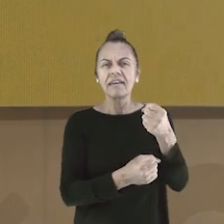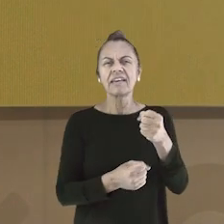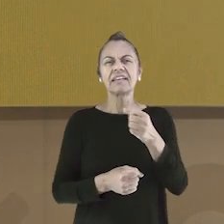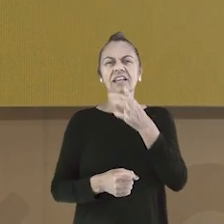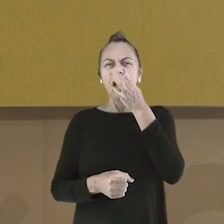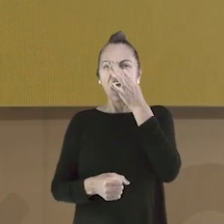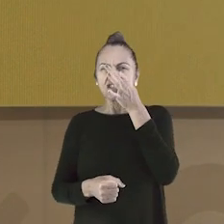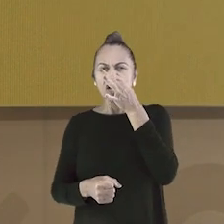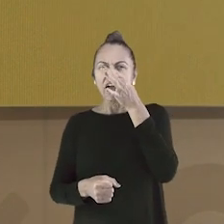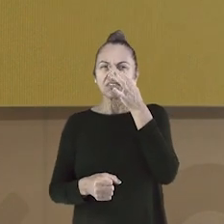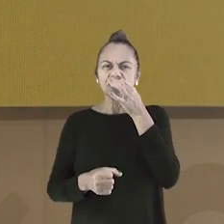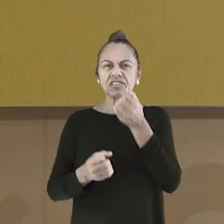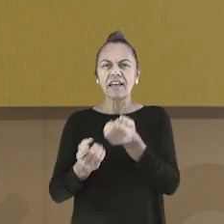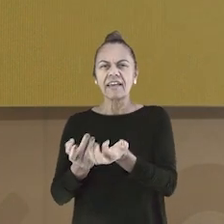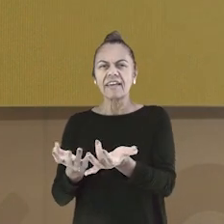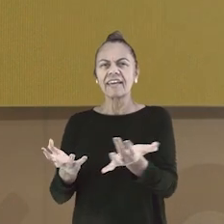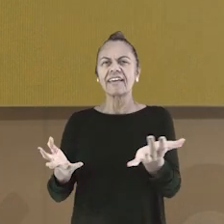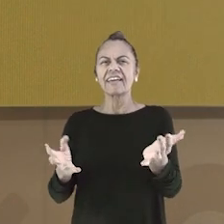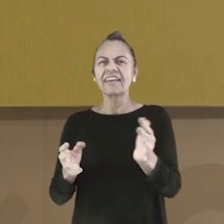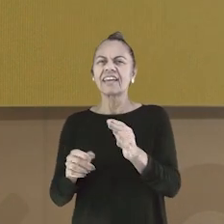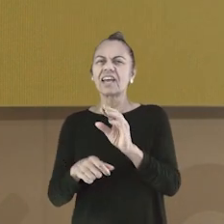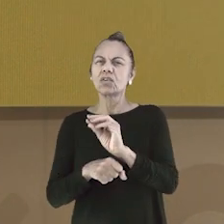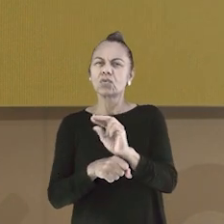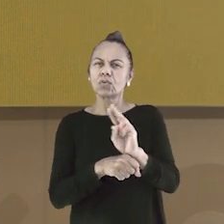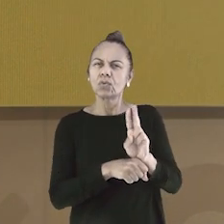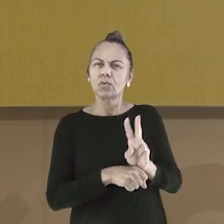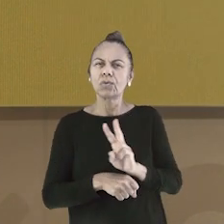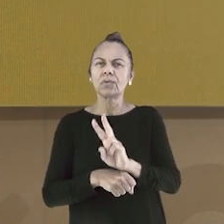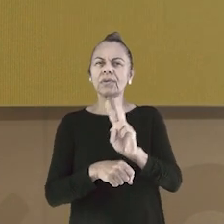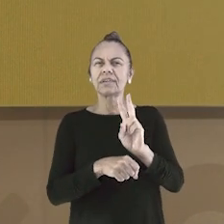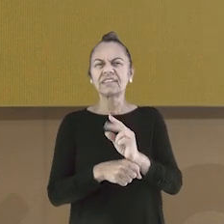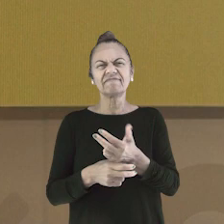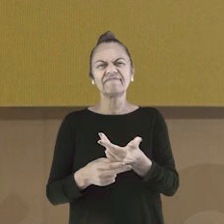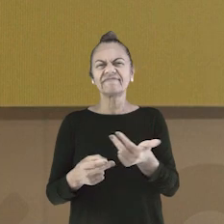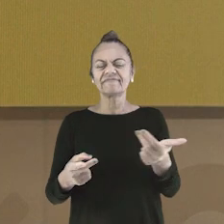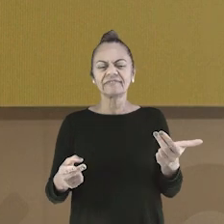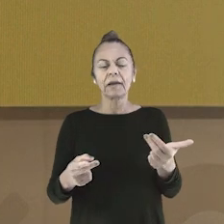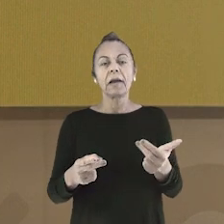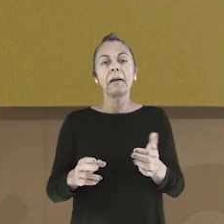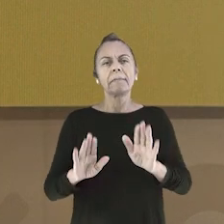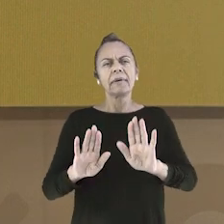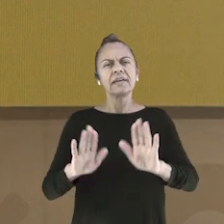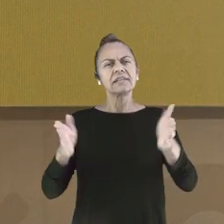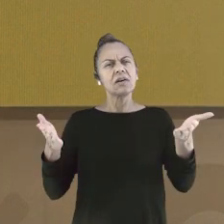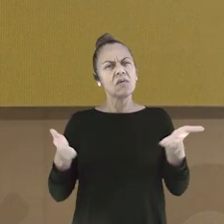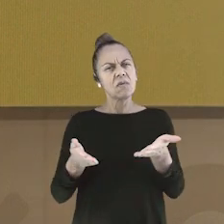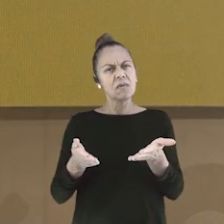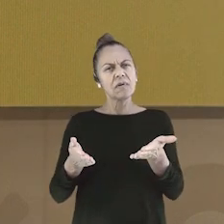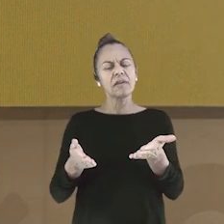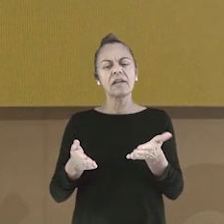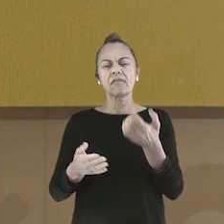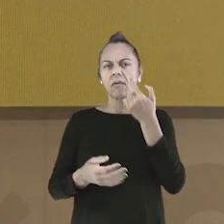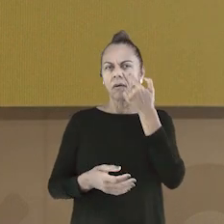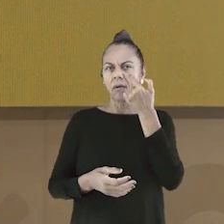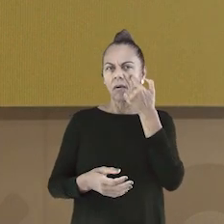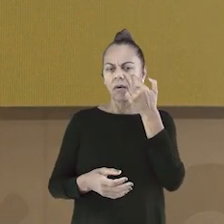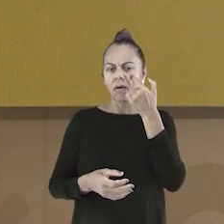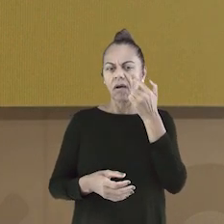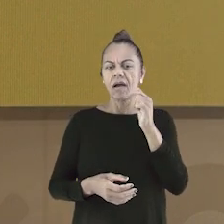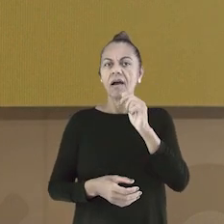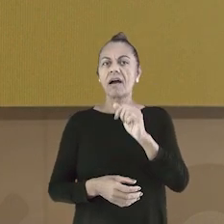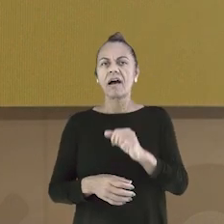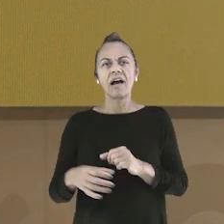E ainda na placa em análise, vamos identificar as vocais presentes. Por exemplo, segurança,